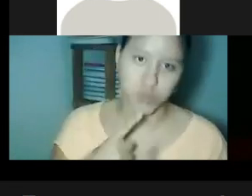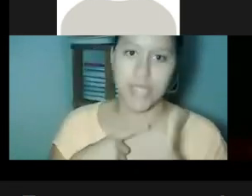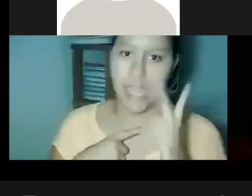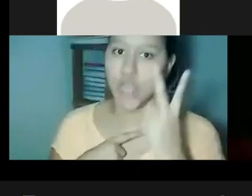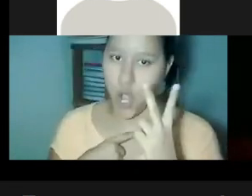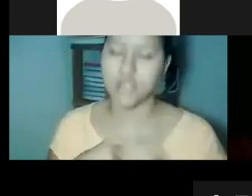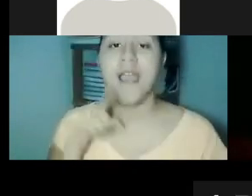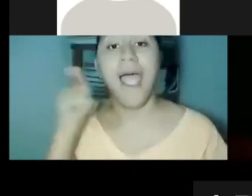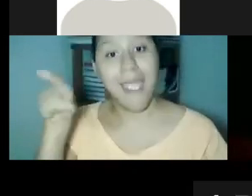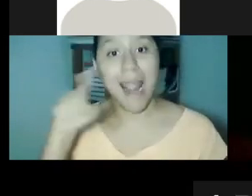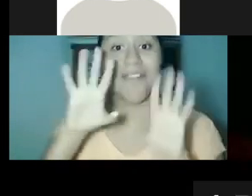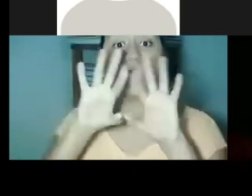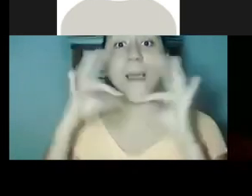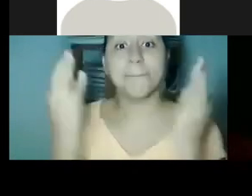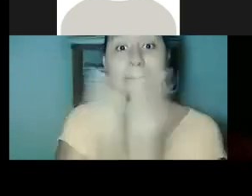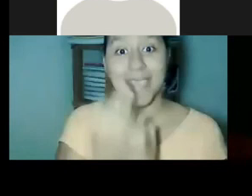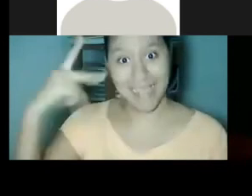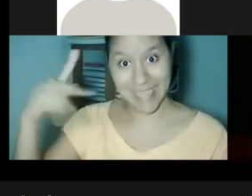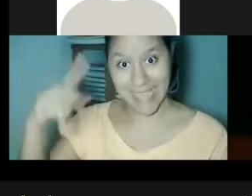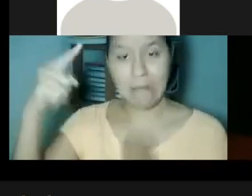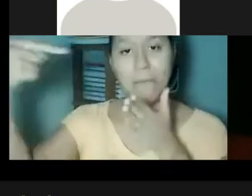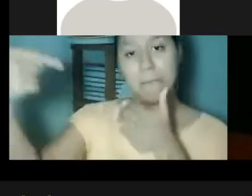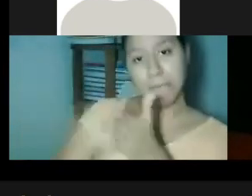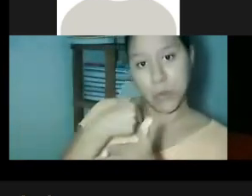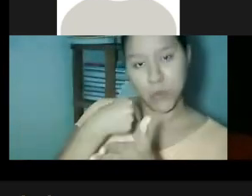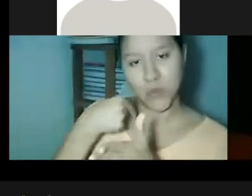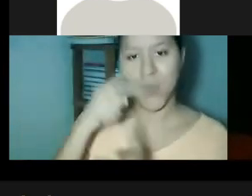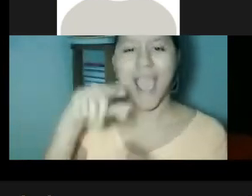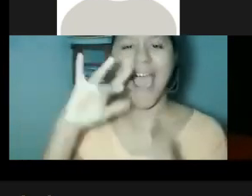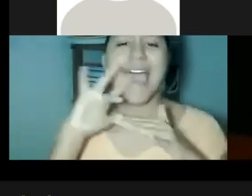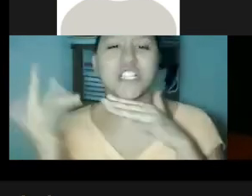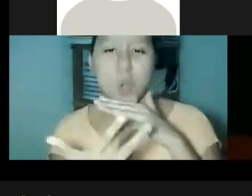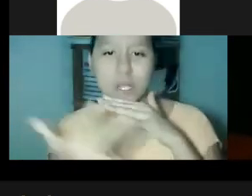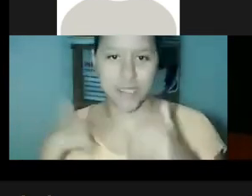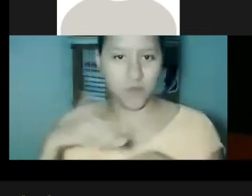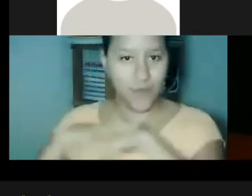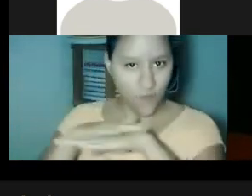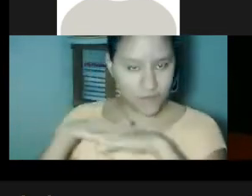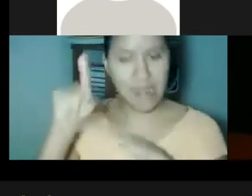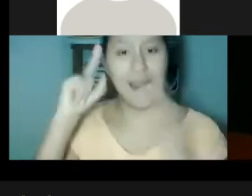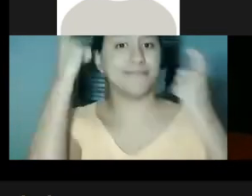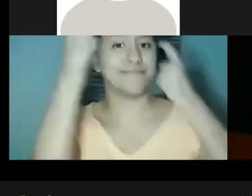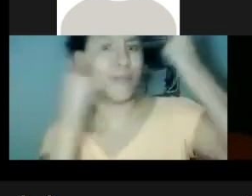tem duas deficiências é down e é surdo a família dele me perguntou